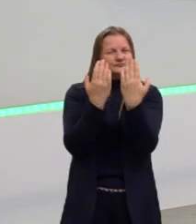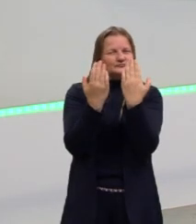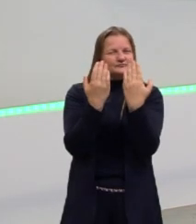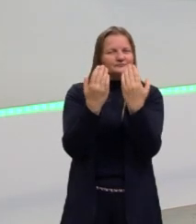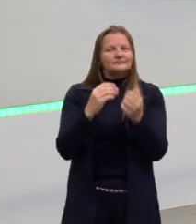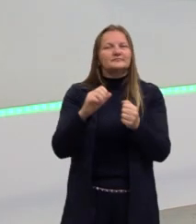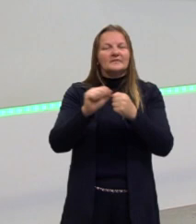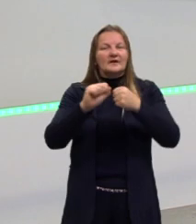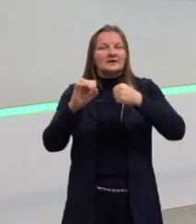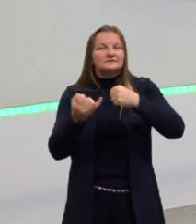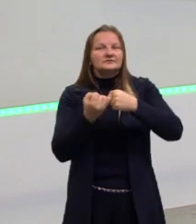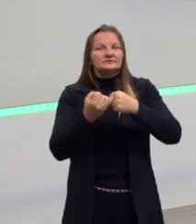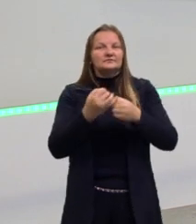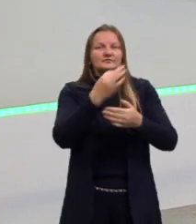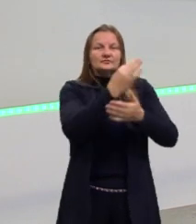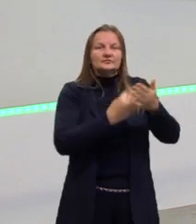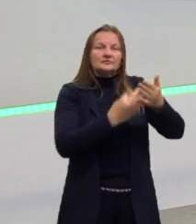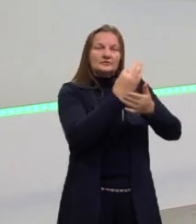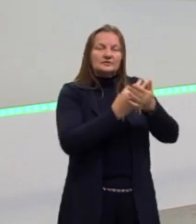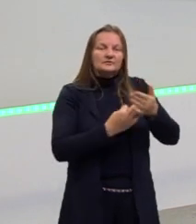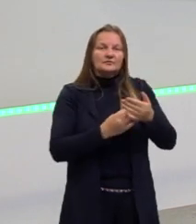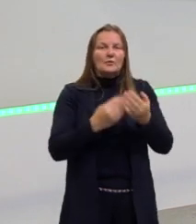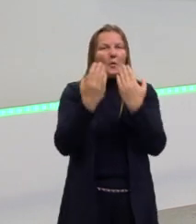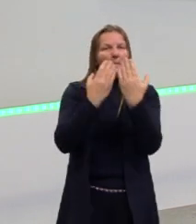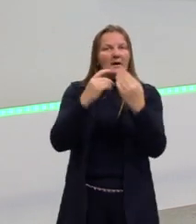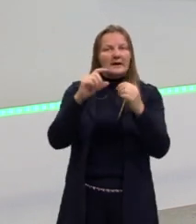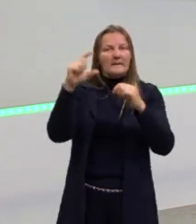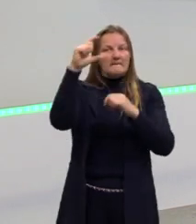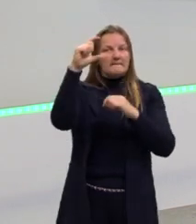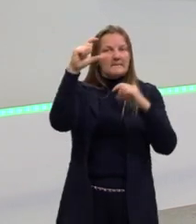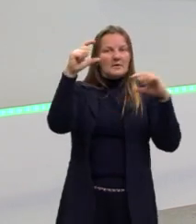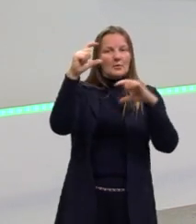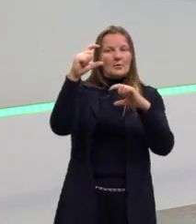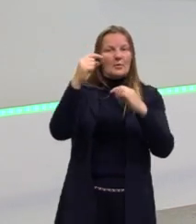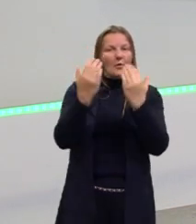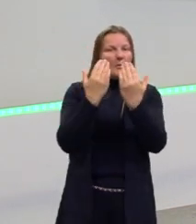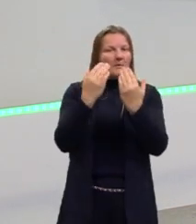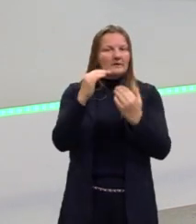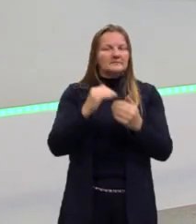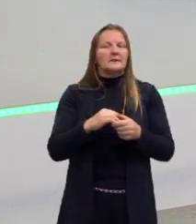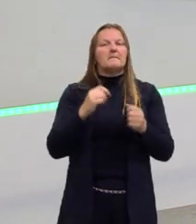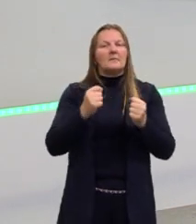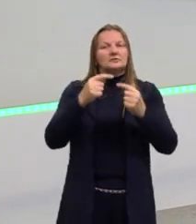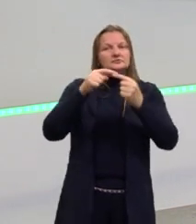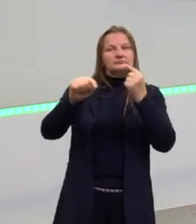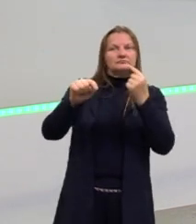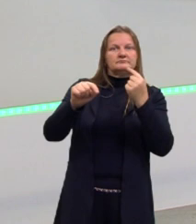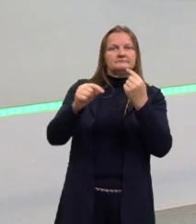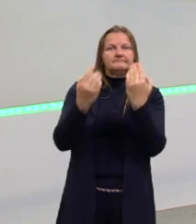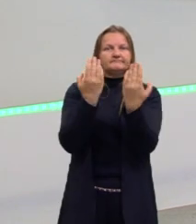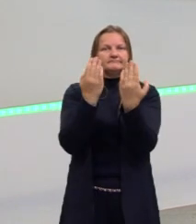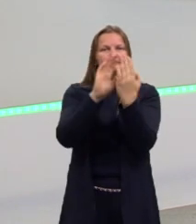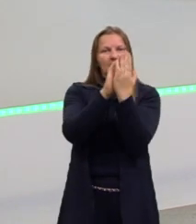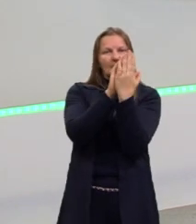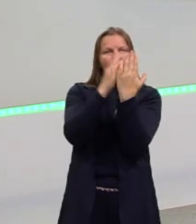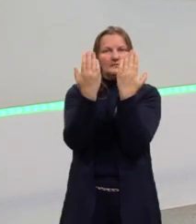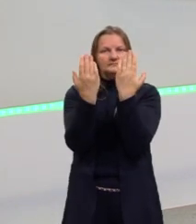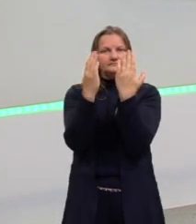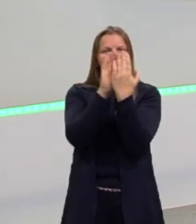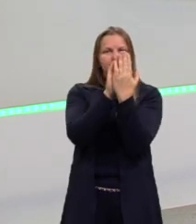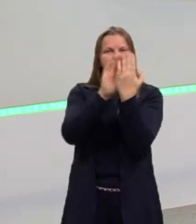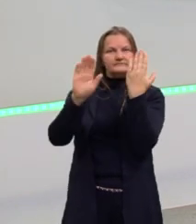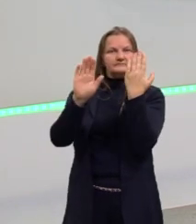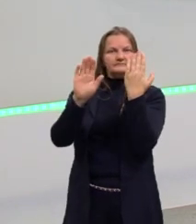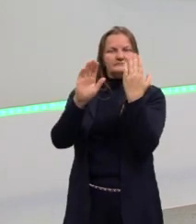uma parte do meu texto à outra. Tá? Elas podem contrastar ideias. Elas